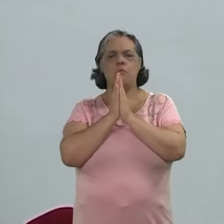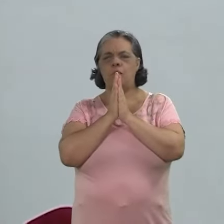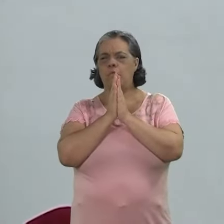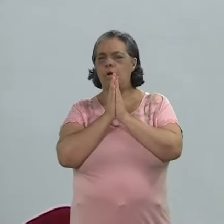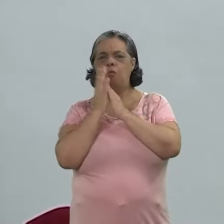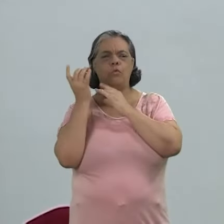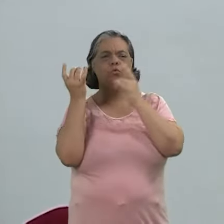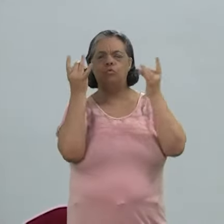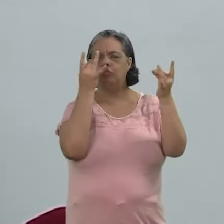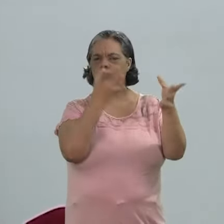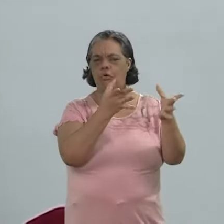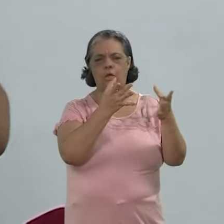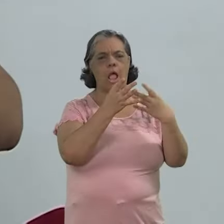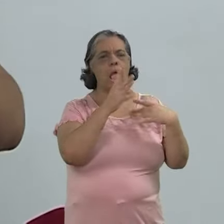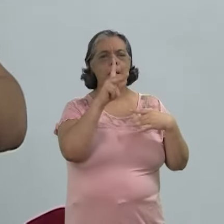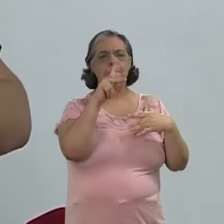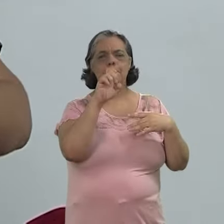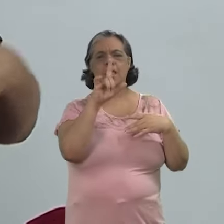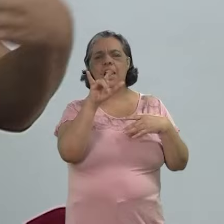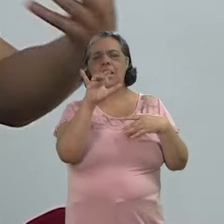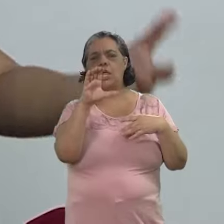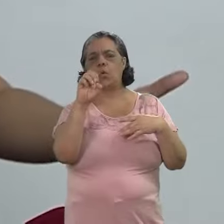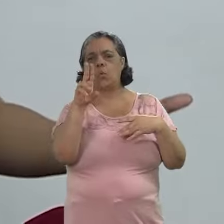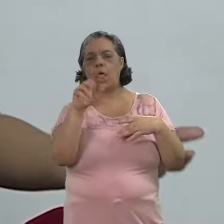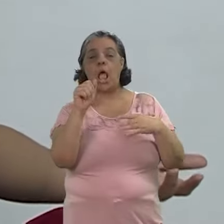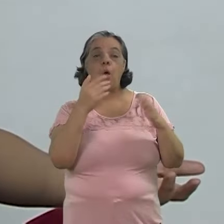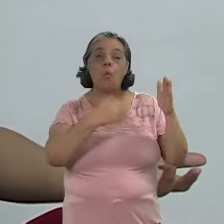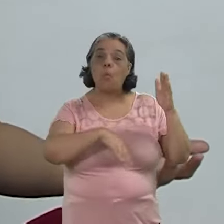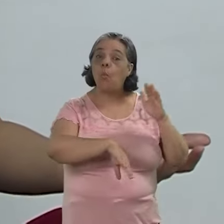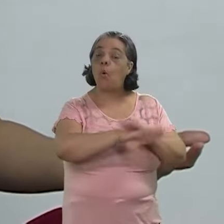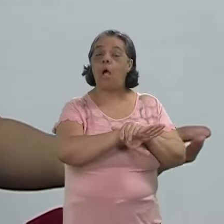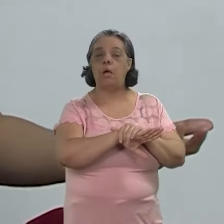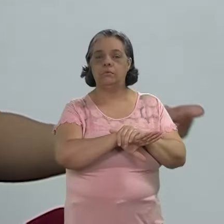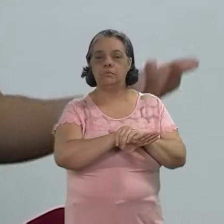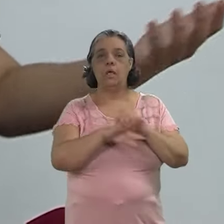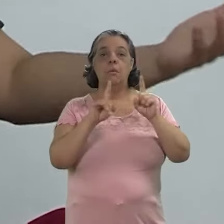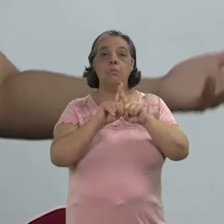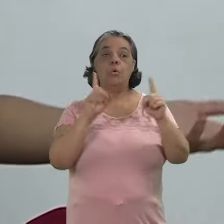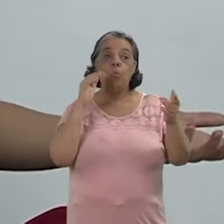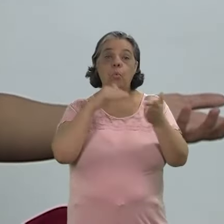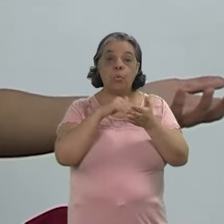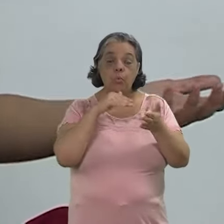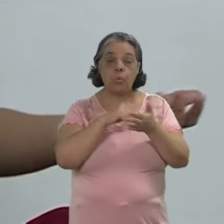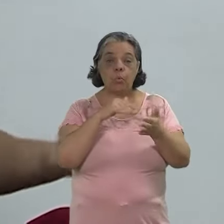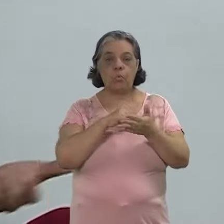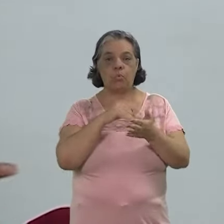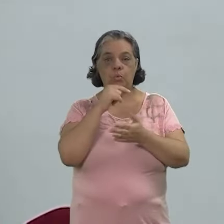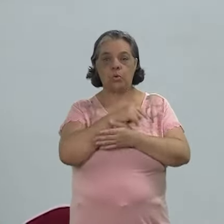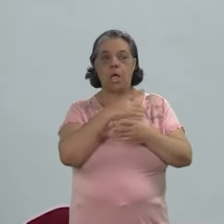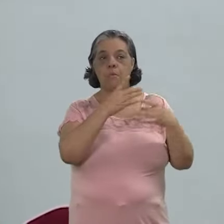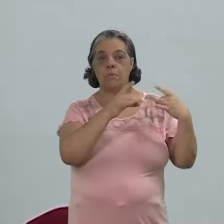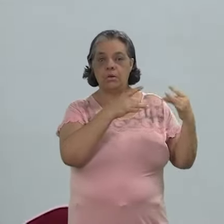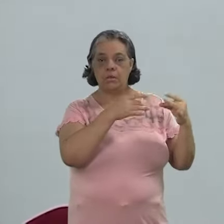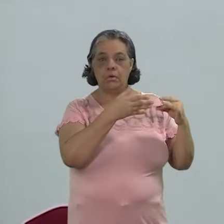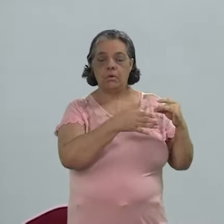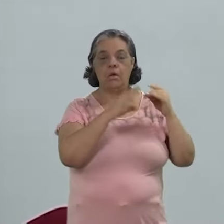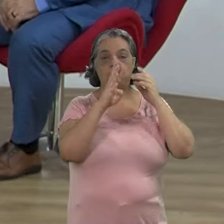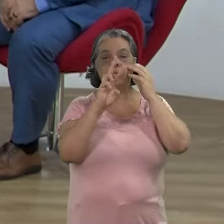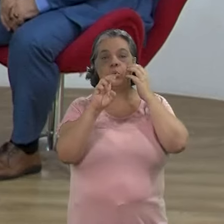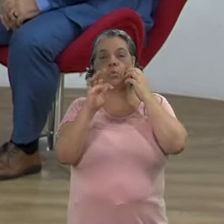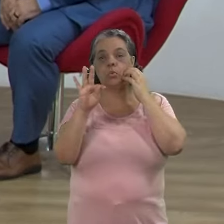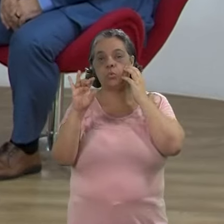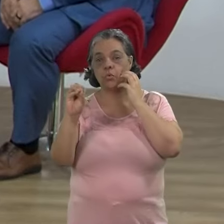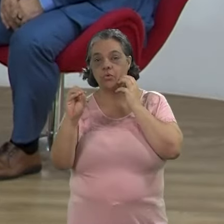favor gente não joga fora a tua película guarda os brutos do teu filme porque em último caso os brutos os